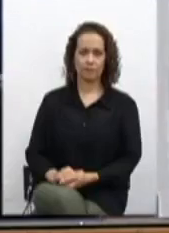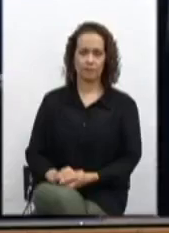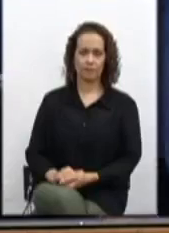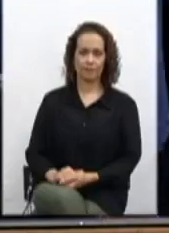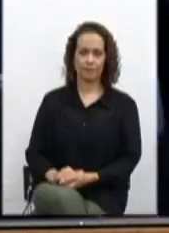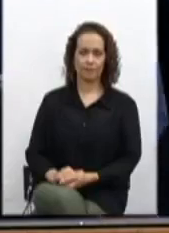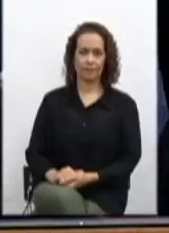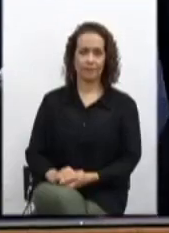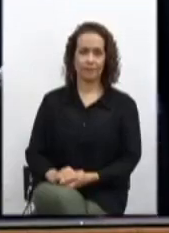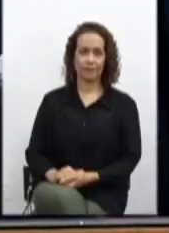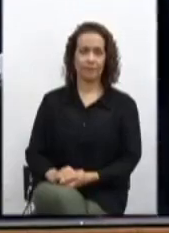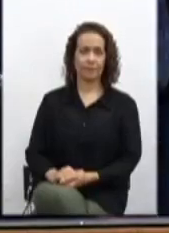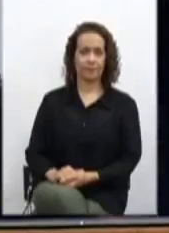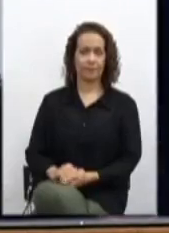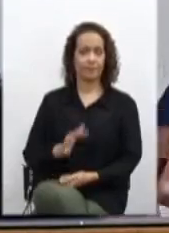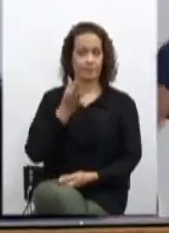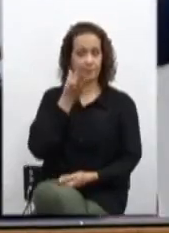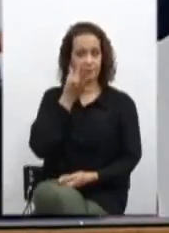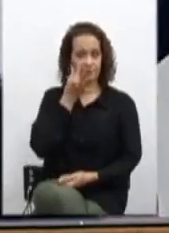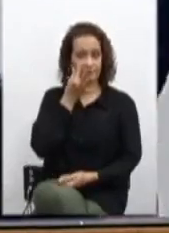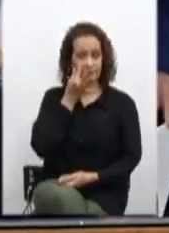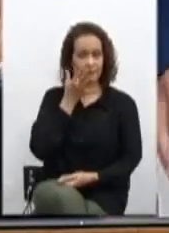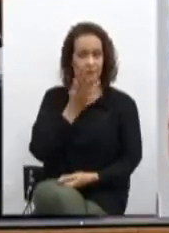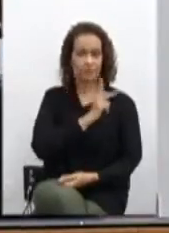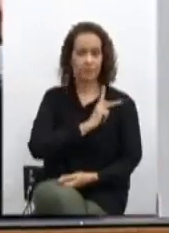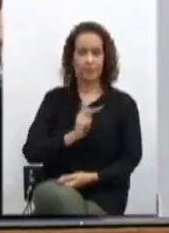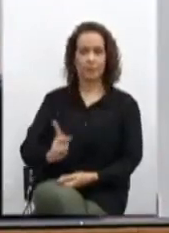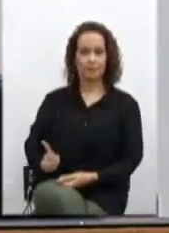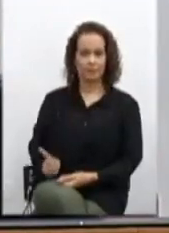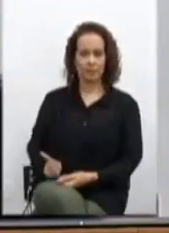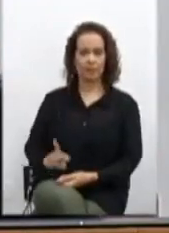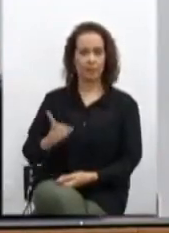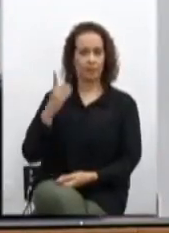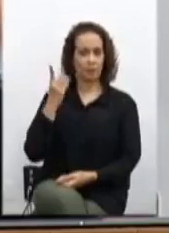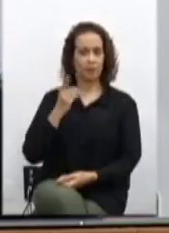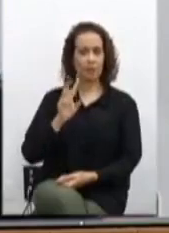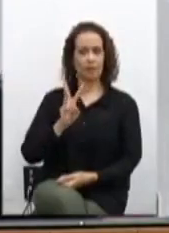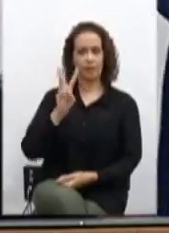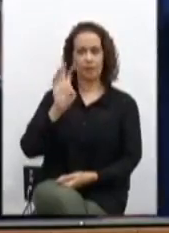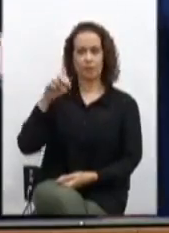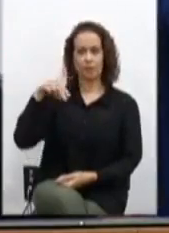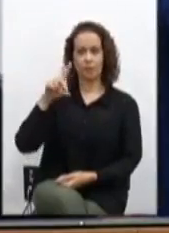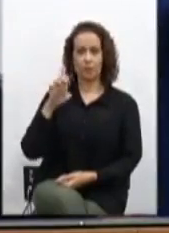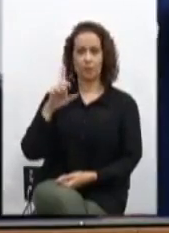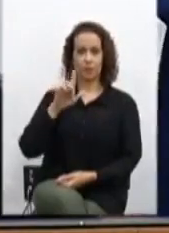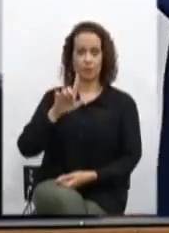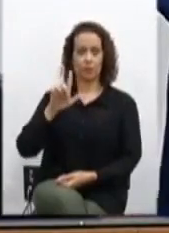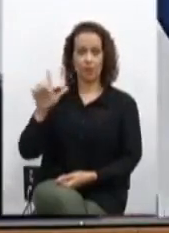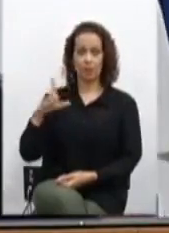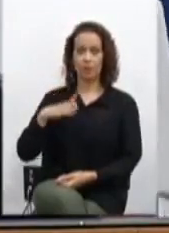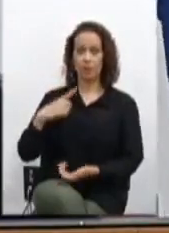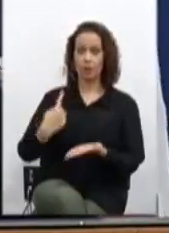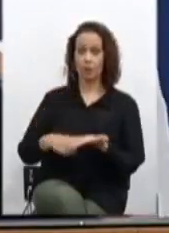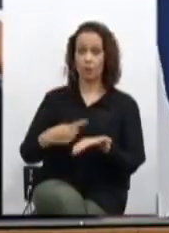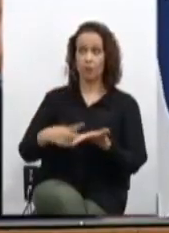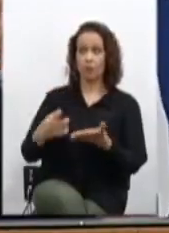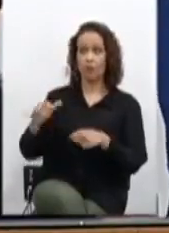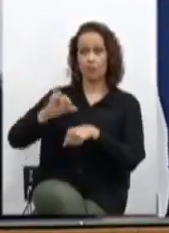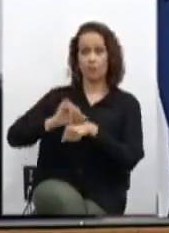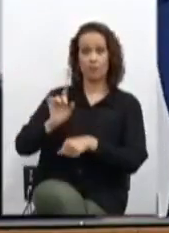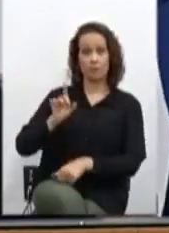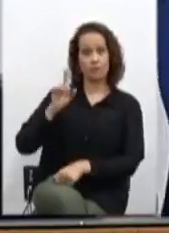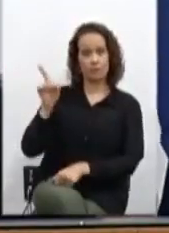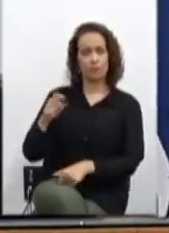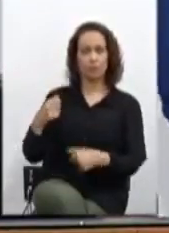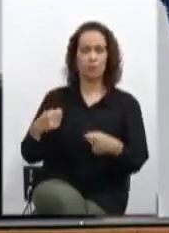Registre a presença do nosso ilustre presidente, deputado Wendel, e ele tem um compromisso assumido lá em cima, ele vai ter que se ausentar. Muito obrigado